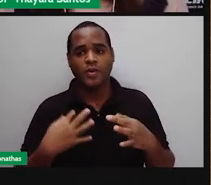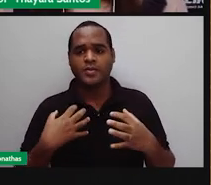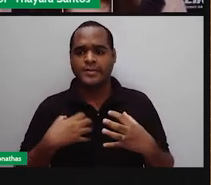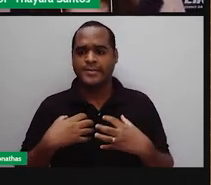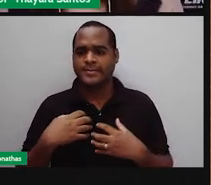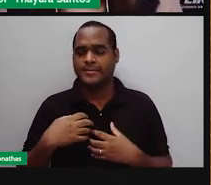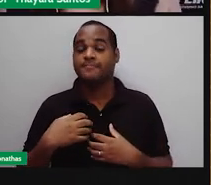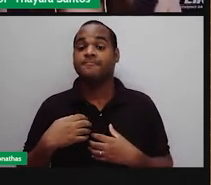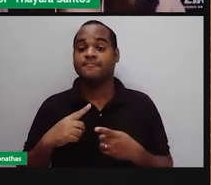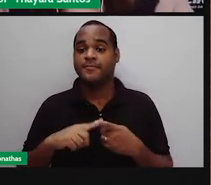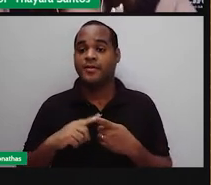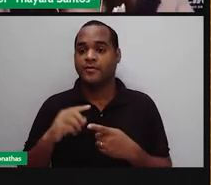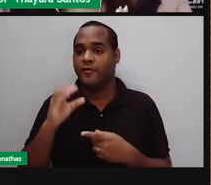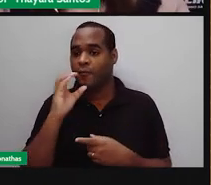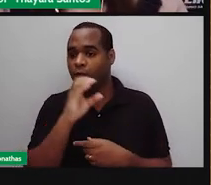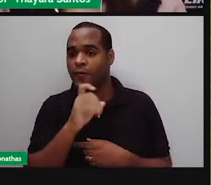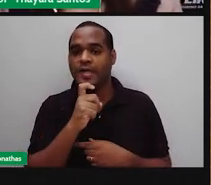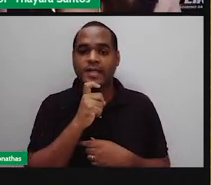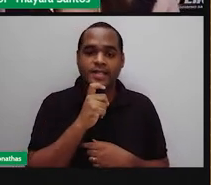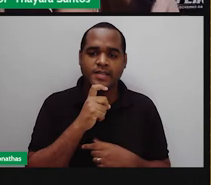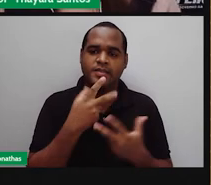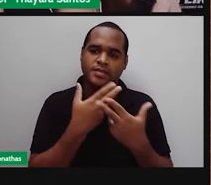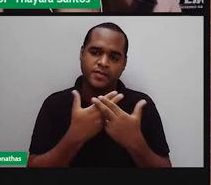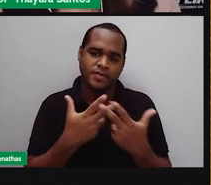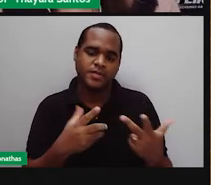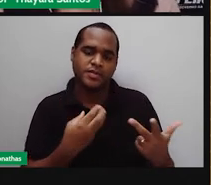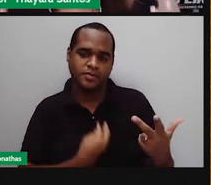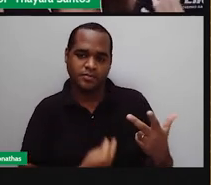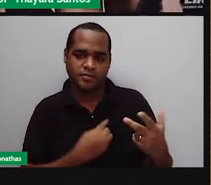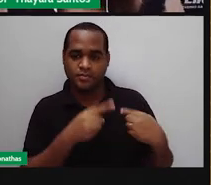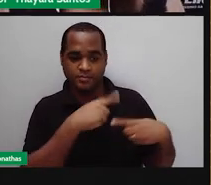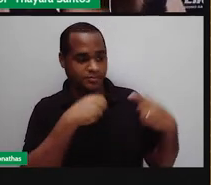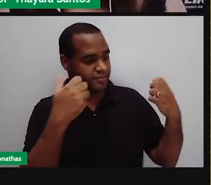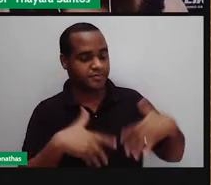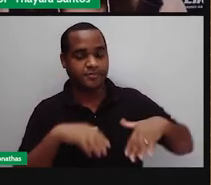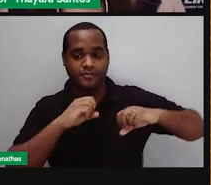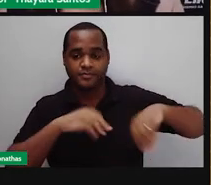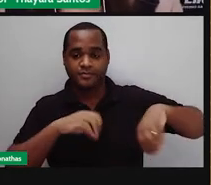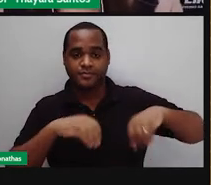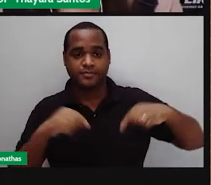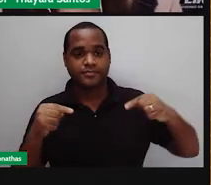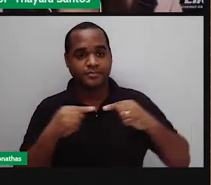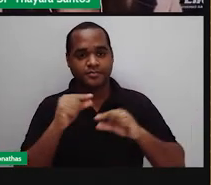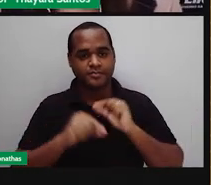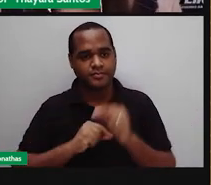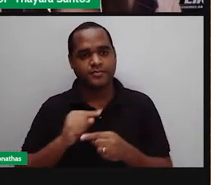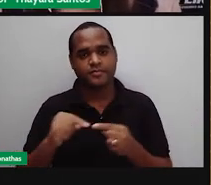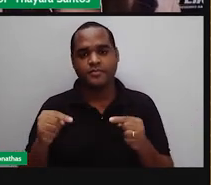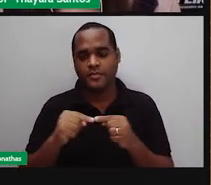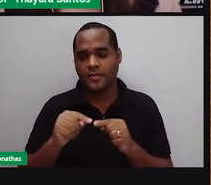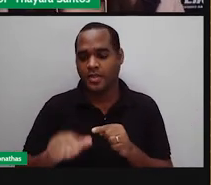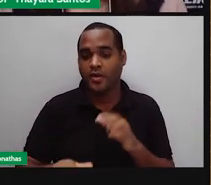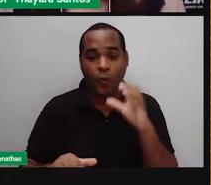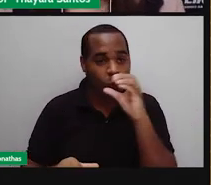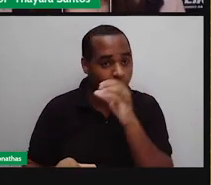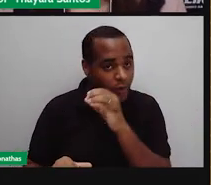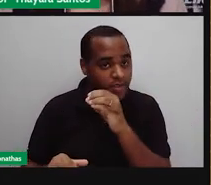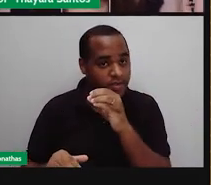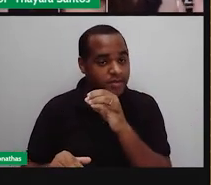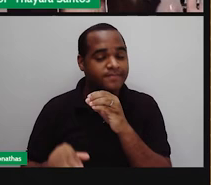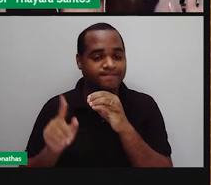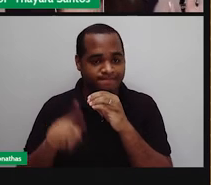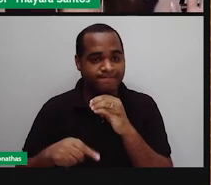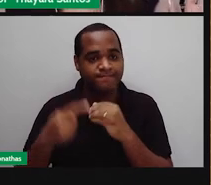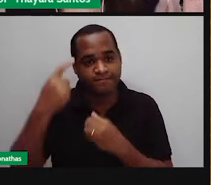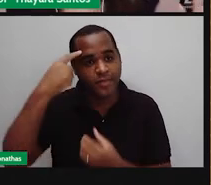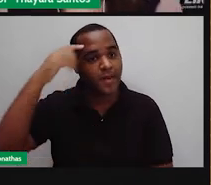dor, e até mesmo as diferentes variações de temperatura. Como eu falei lá no comecinho da aula. Então, se eu estou tocando em uma superfície que está muito quente,